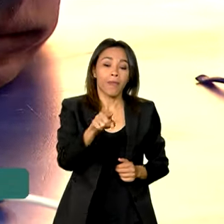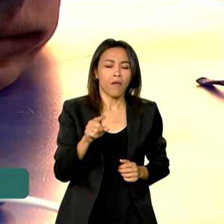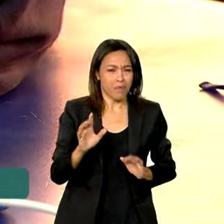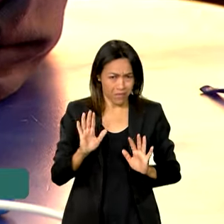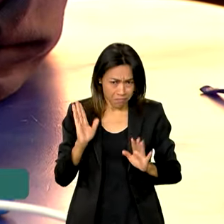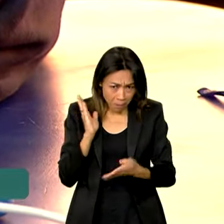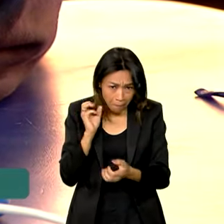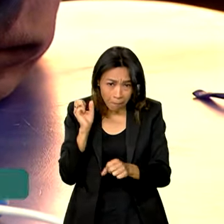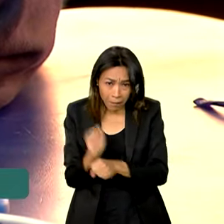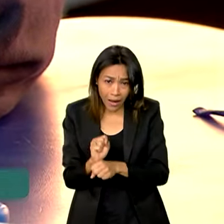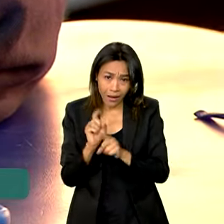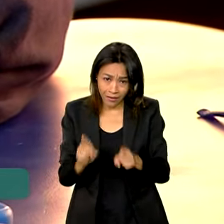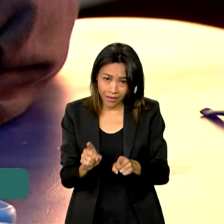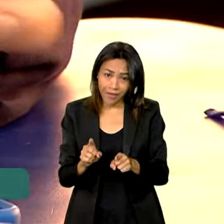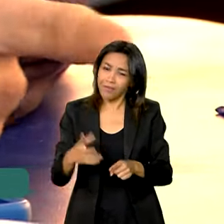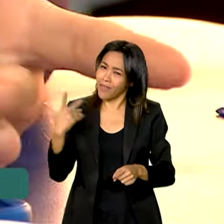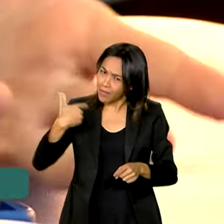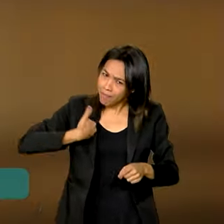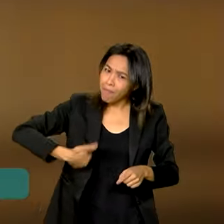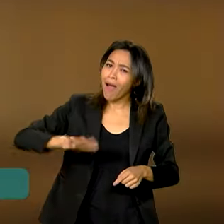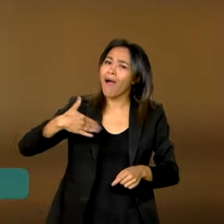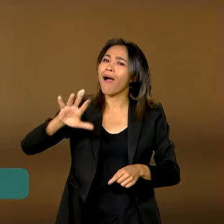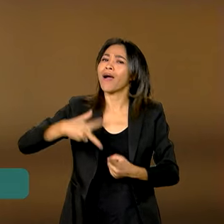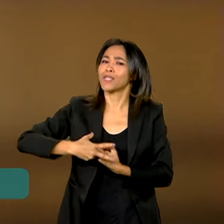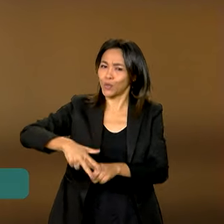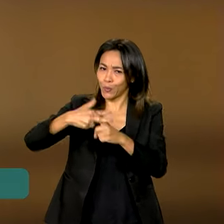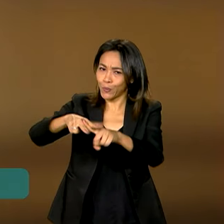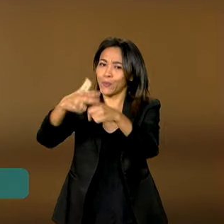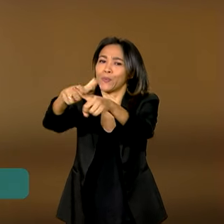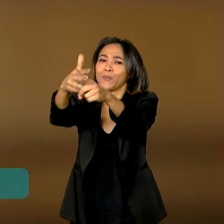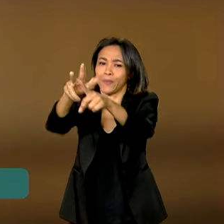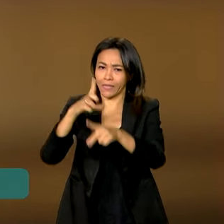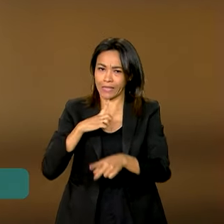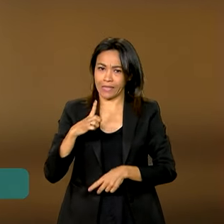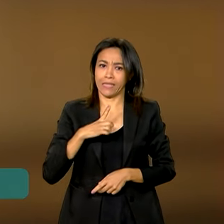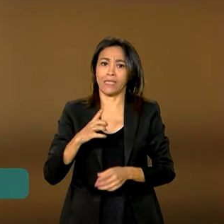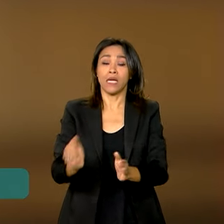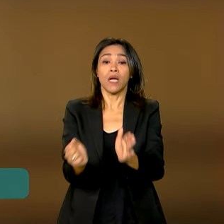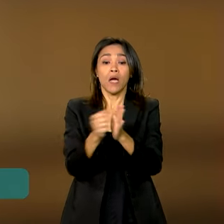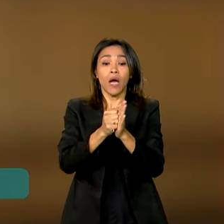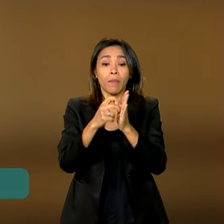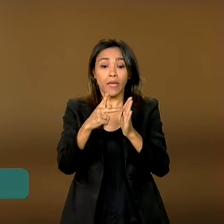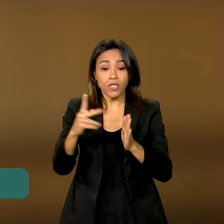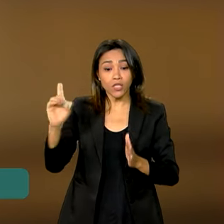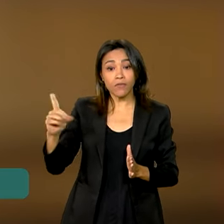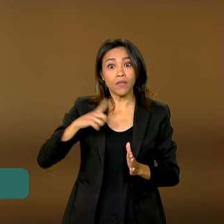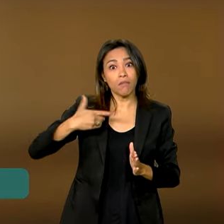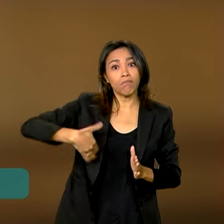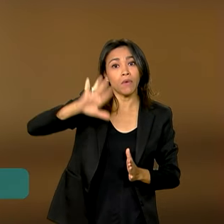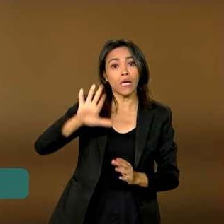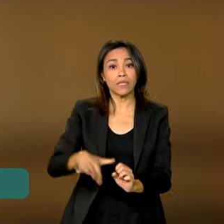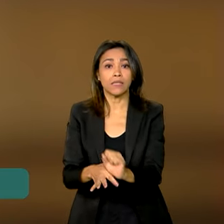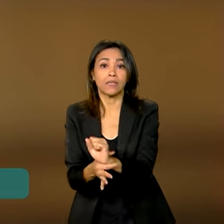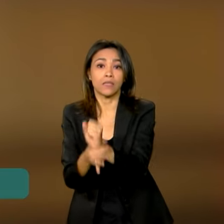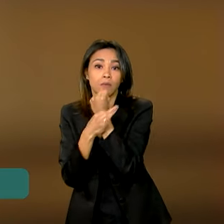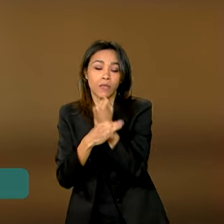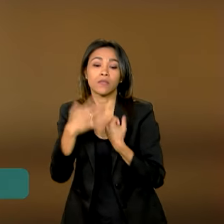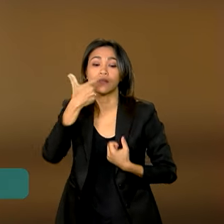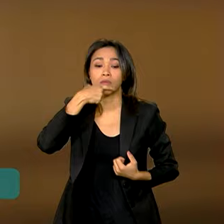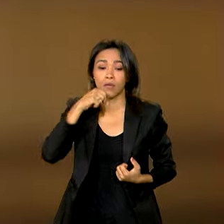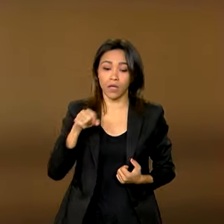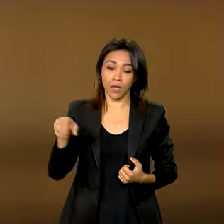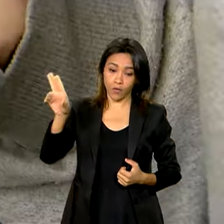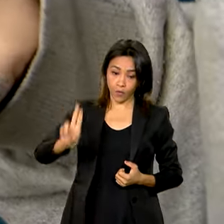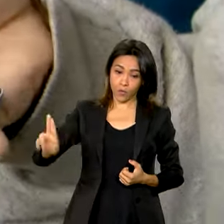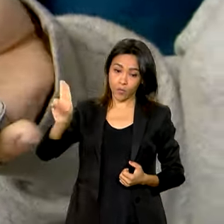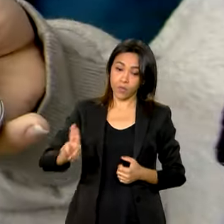param por aqui. Nos próximos meses, a ferramenta vai proporcionar ainda mais segurança aos usuários,